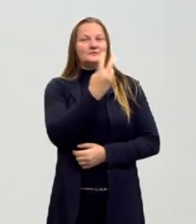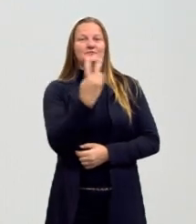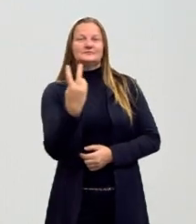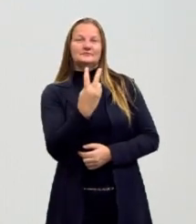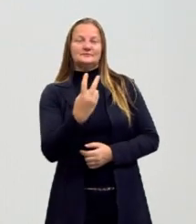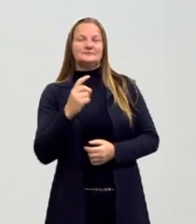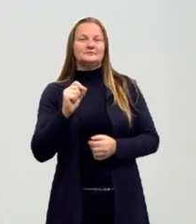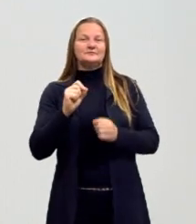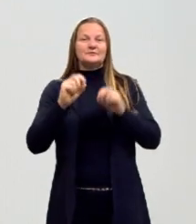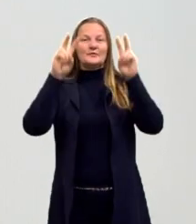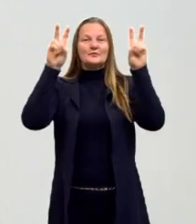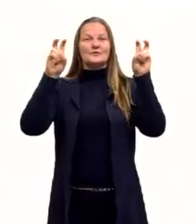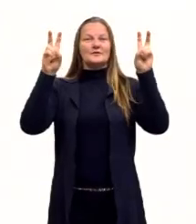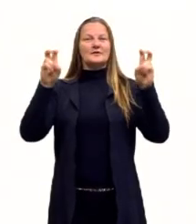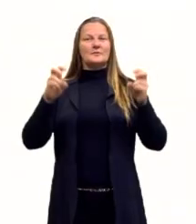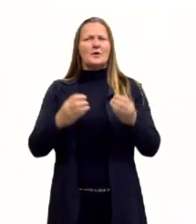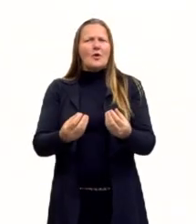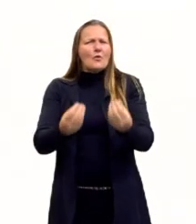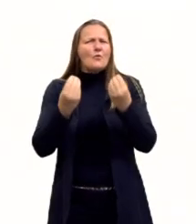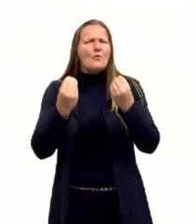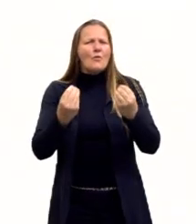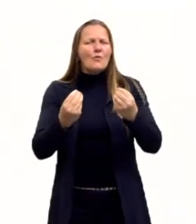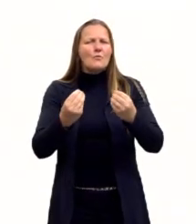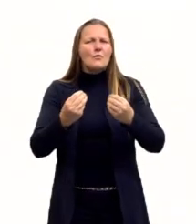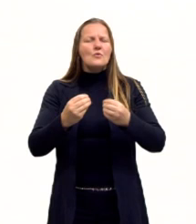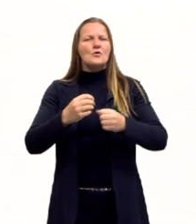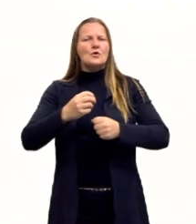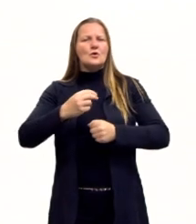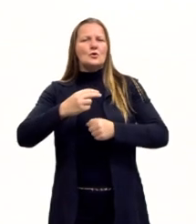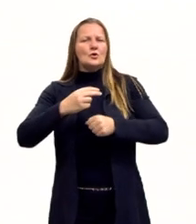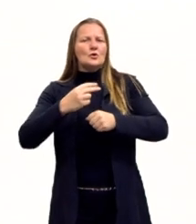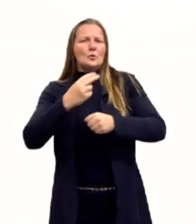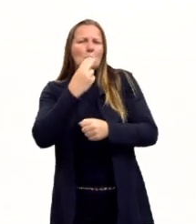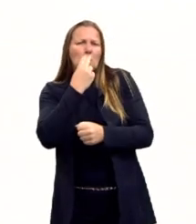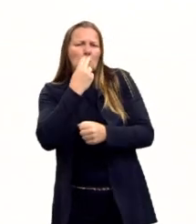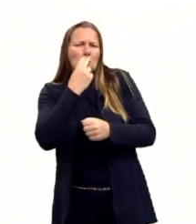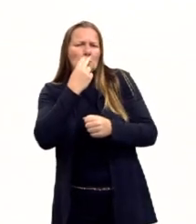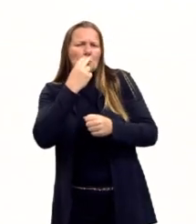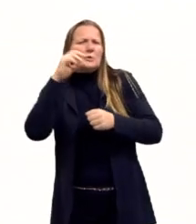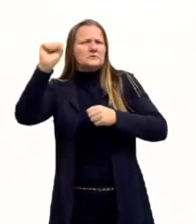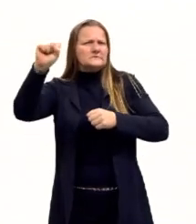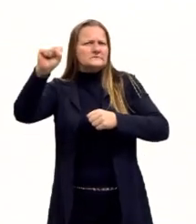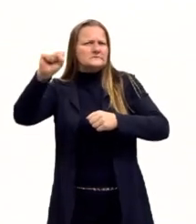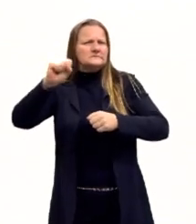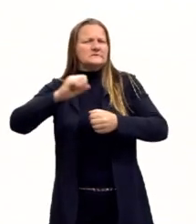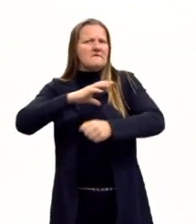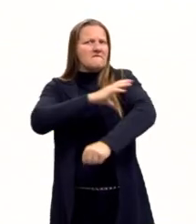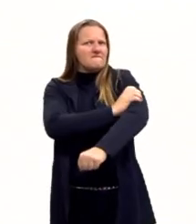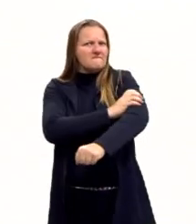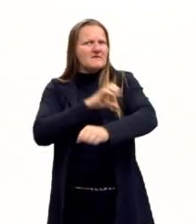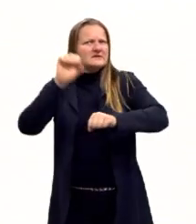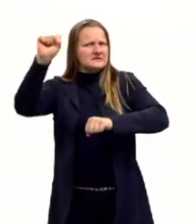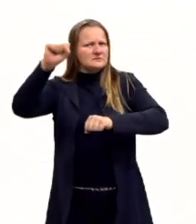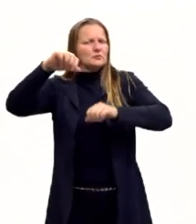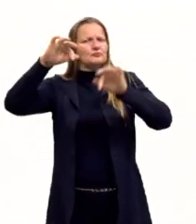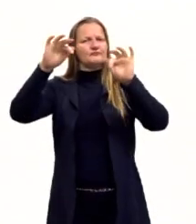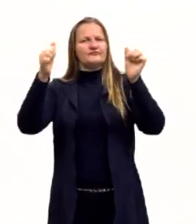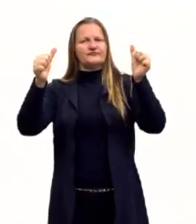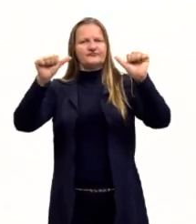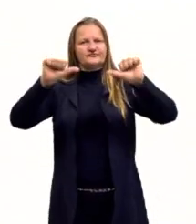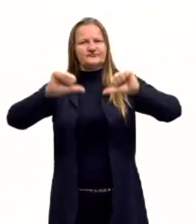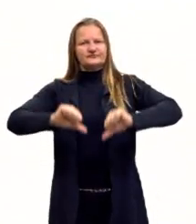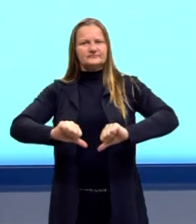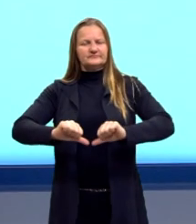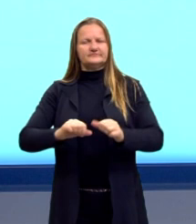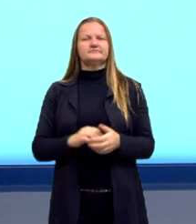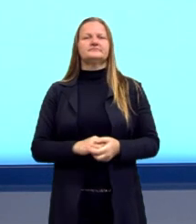a gente vai abordar o tema de como o nazifascismo foi derrotado. Pedi para vocês me seguirem ali nas redes sociais,